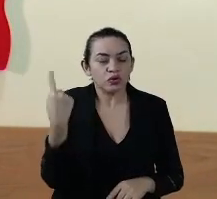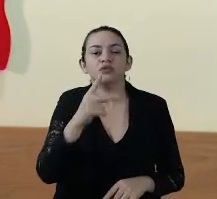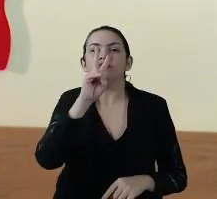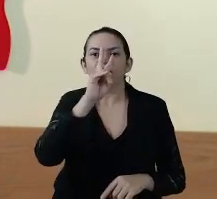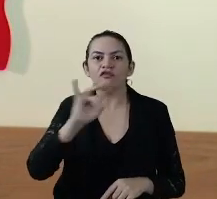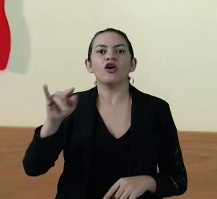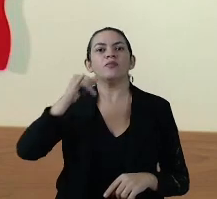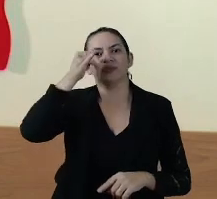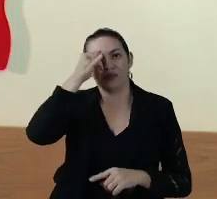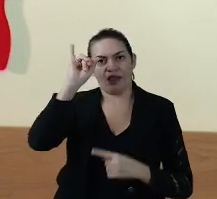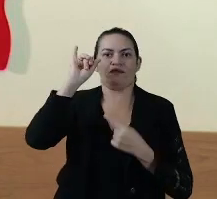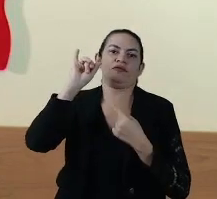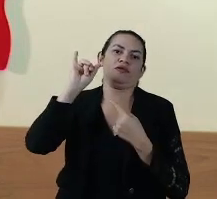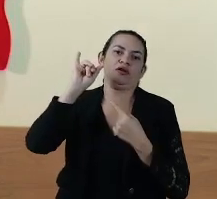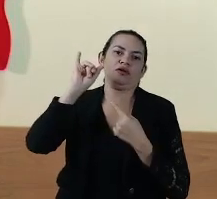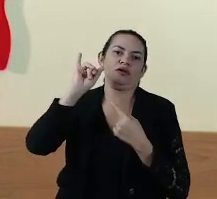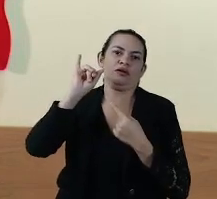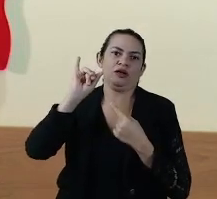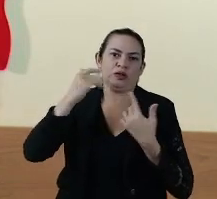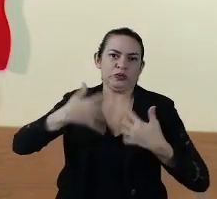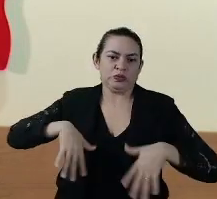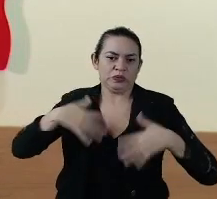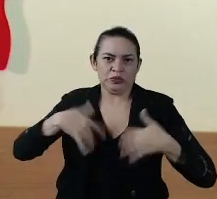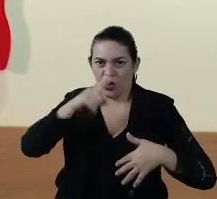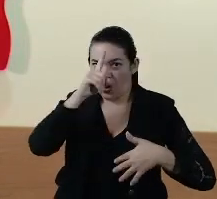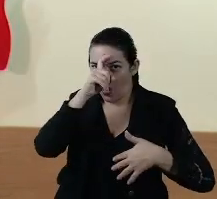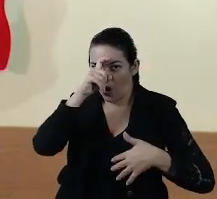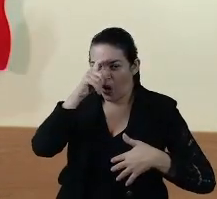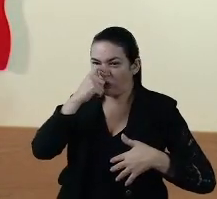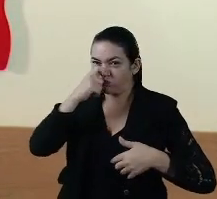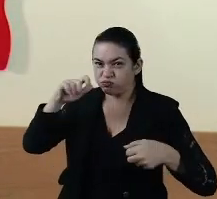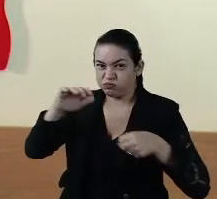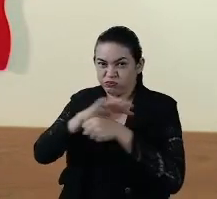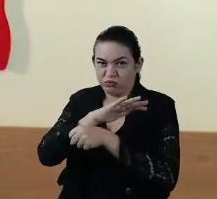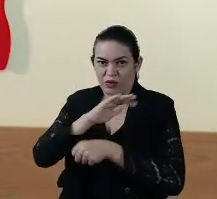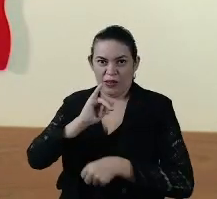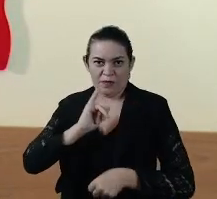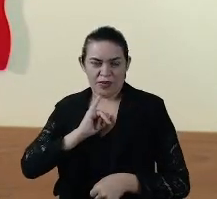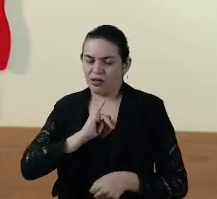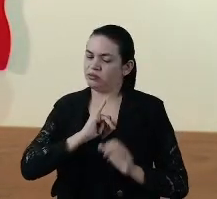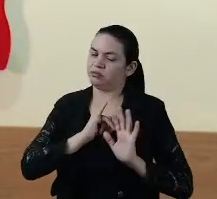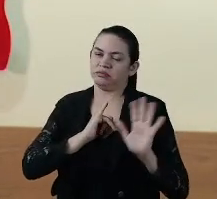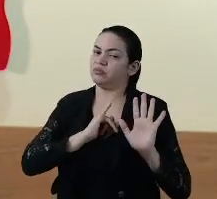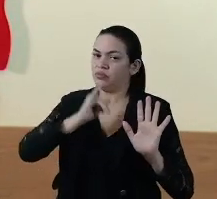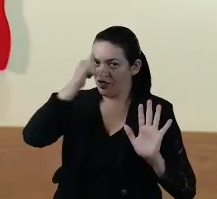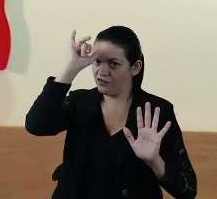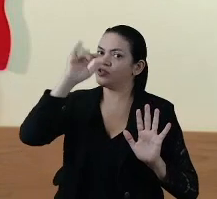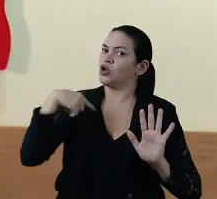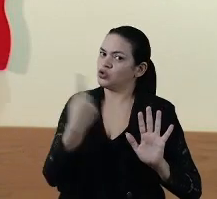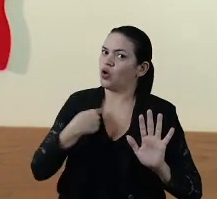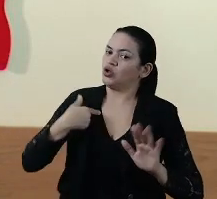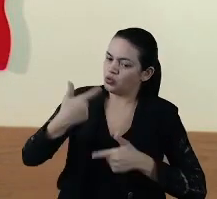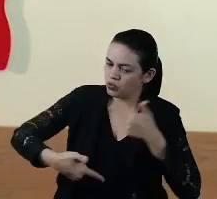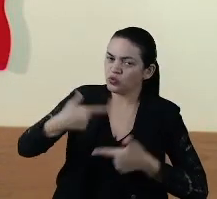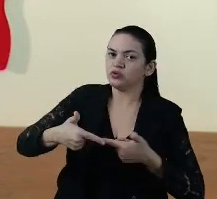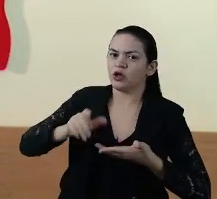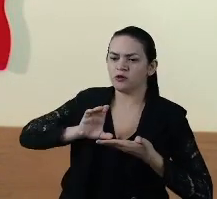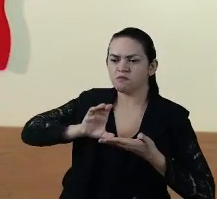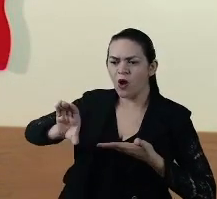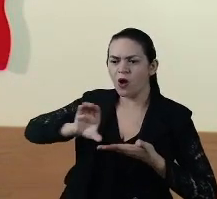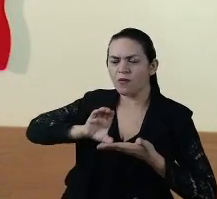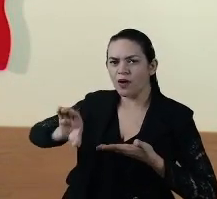iremos evitar colapso na rede hospitalar da Imperatriz. Nós estamos lutando com investimento.